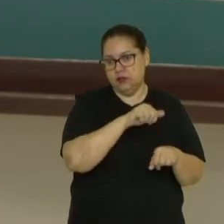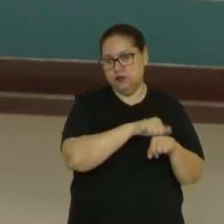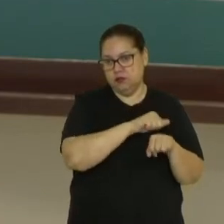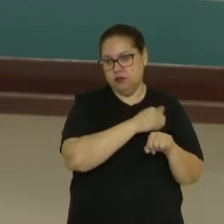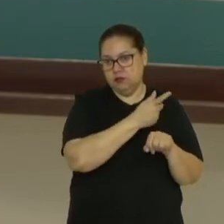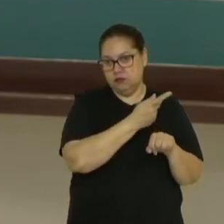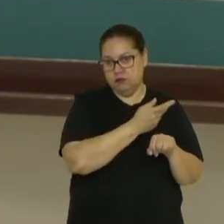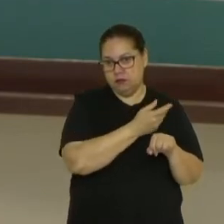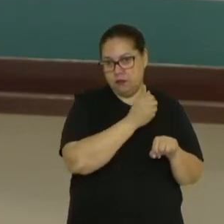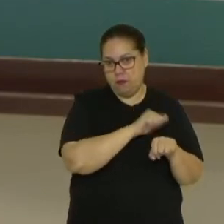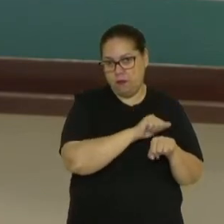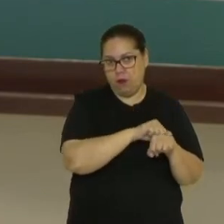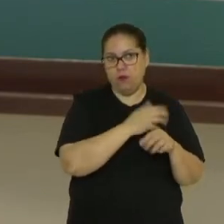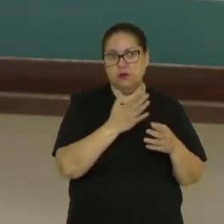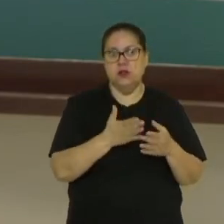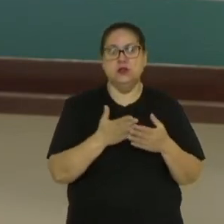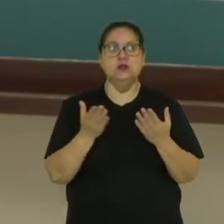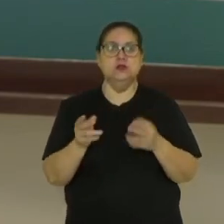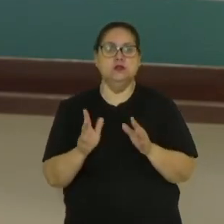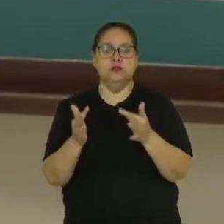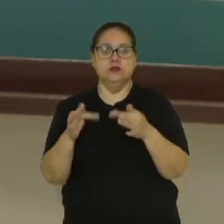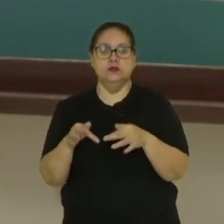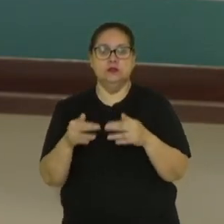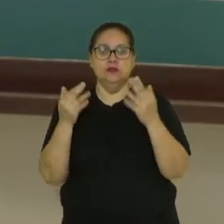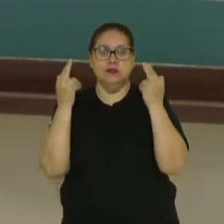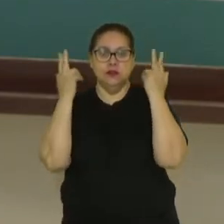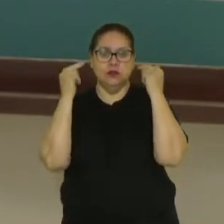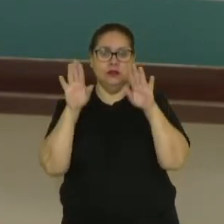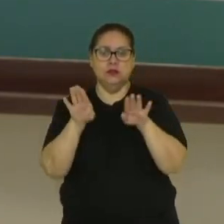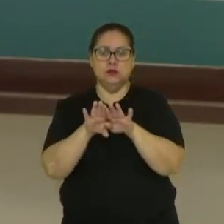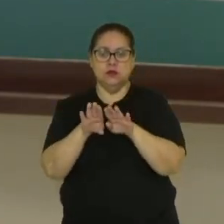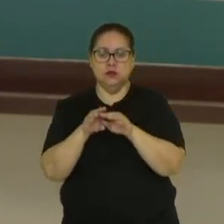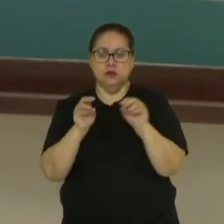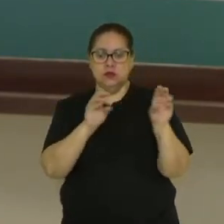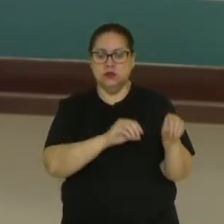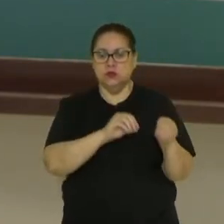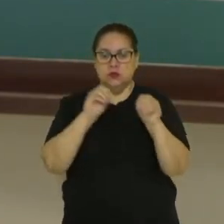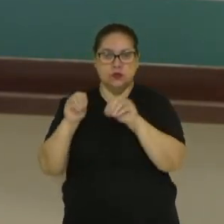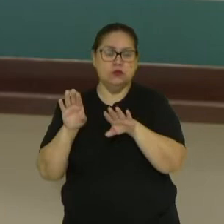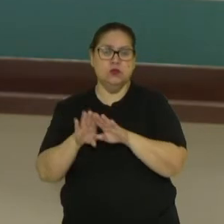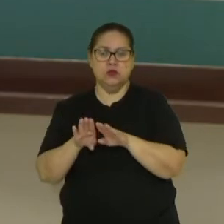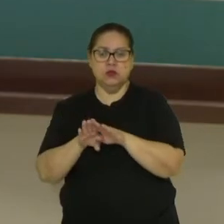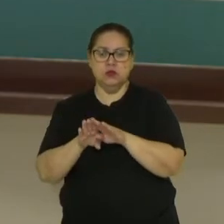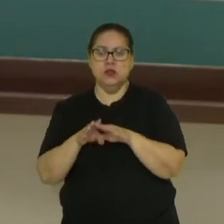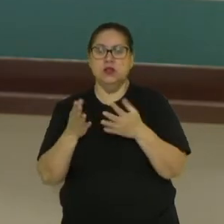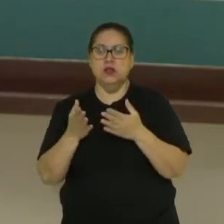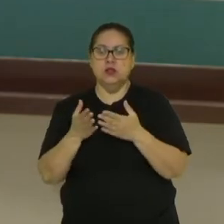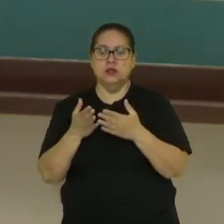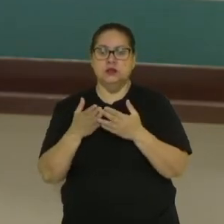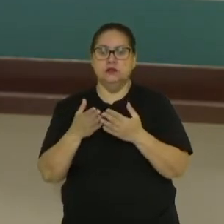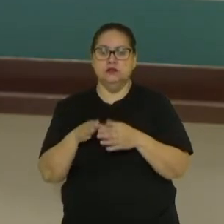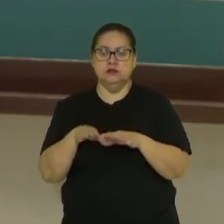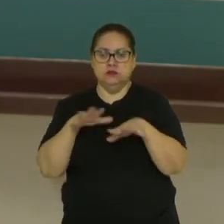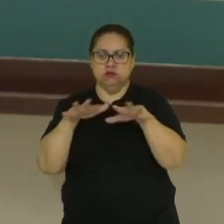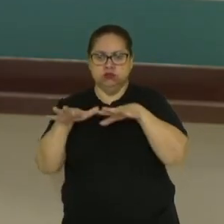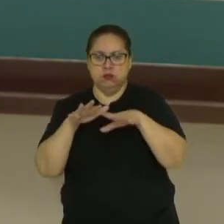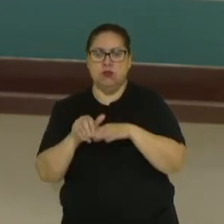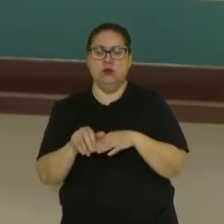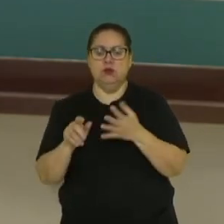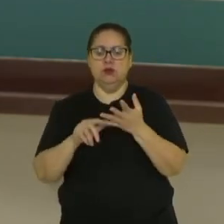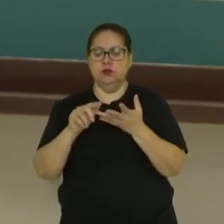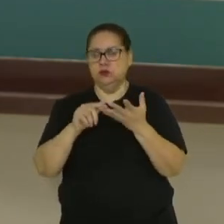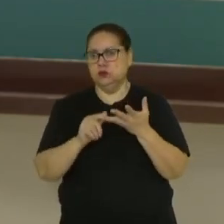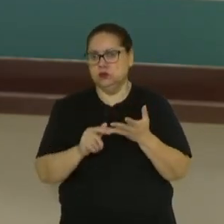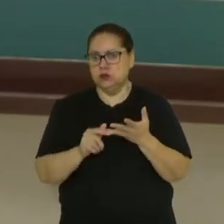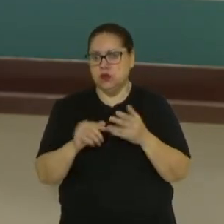no seu devido país. E finalizando com questões naturais. As pessoas migram também por questões aí, ó, de quando dá um terremoto, quando